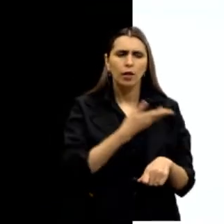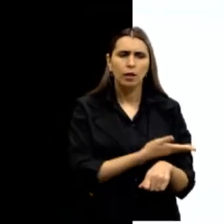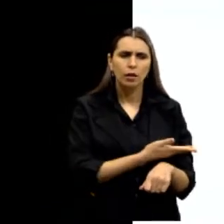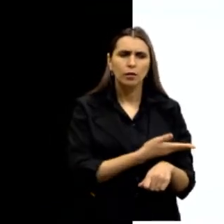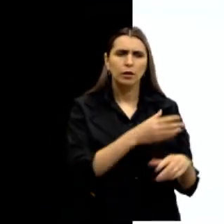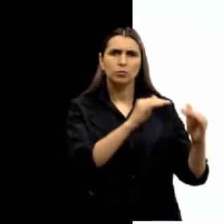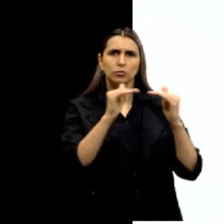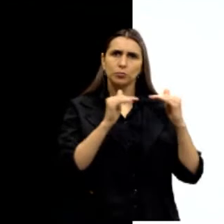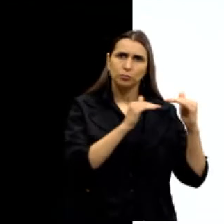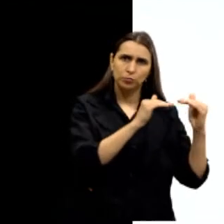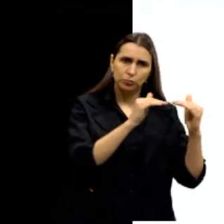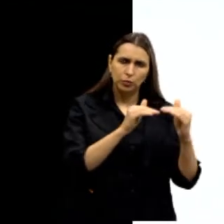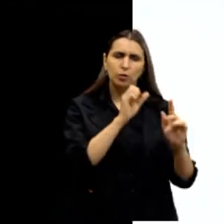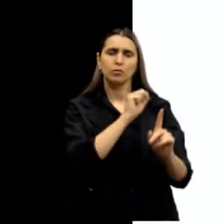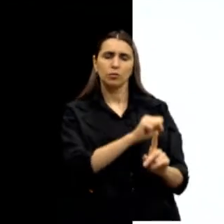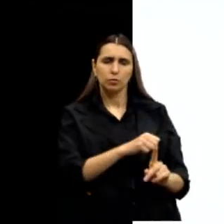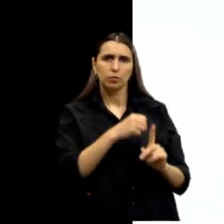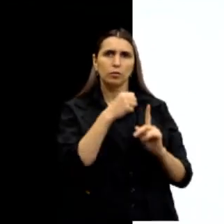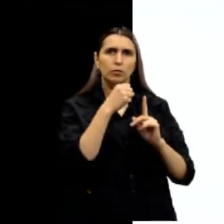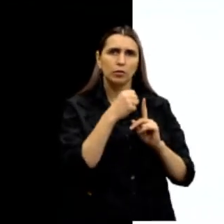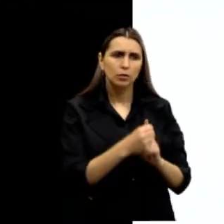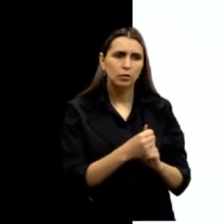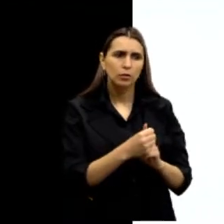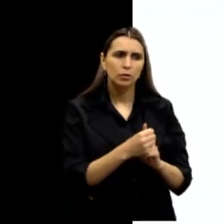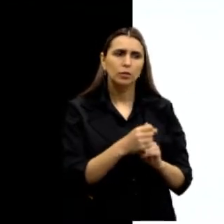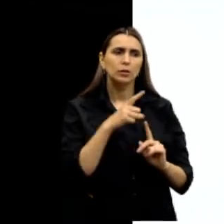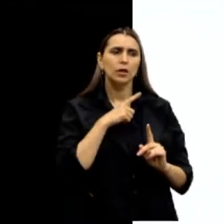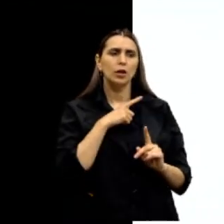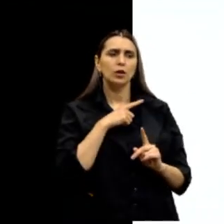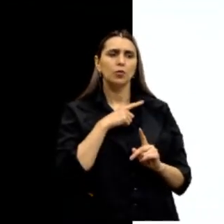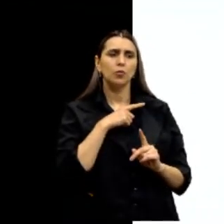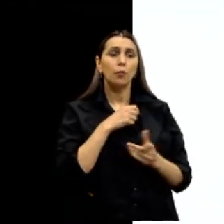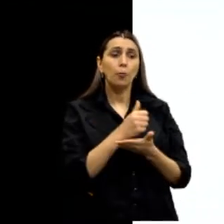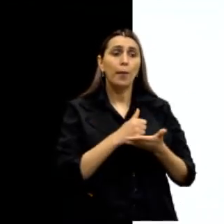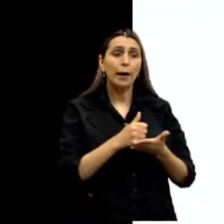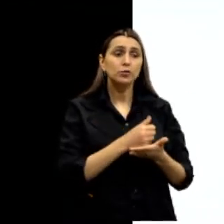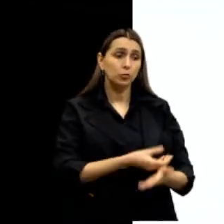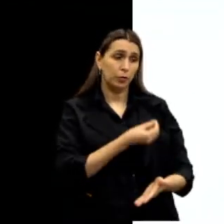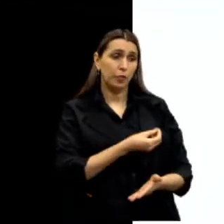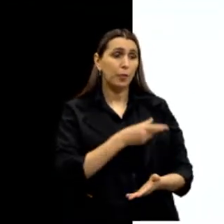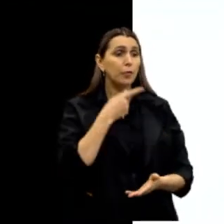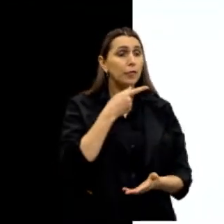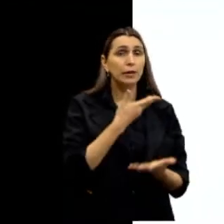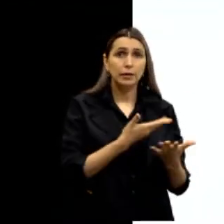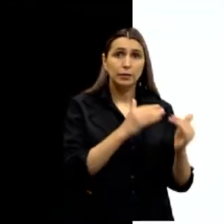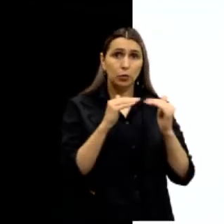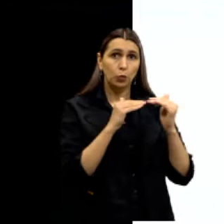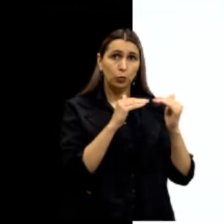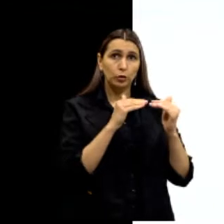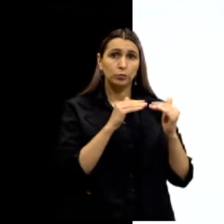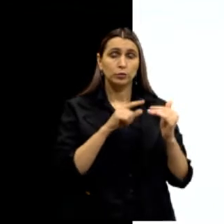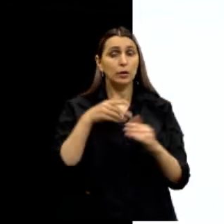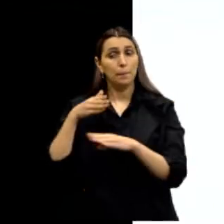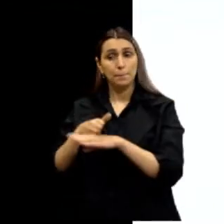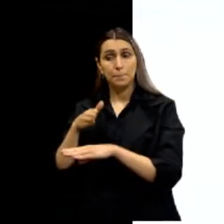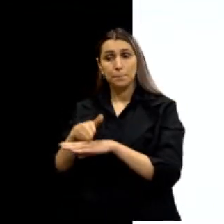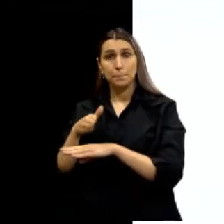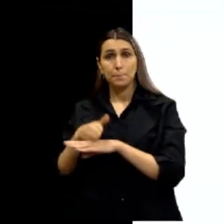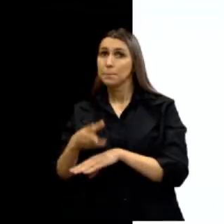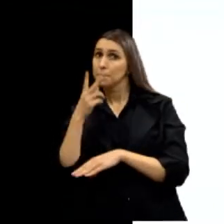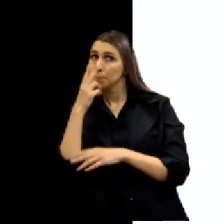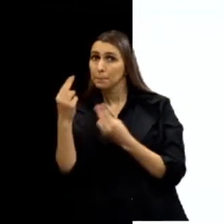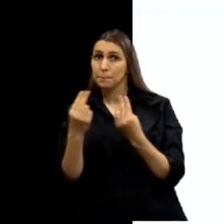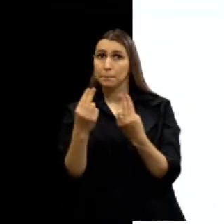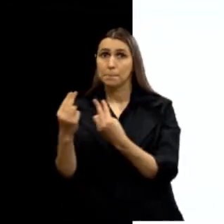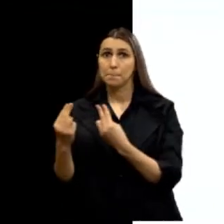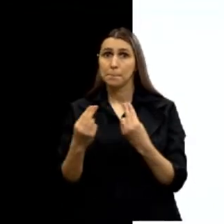dentro de uma igualdade social, ou seja, ter o mínimo necessário, para daí poder falar em produção, e a participativa, os iguais